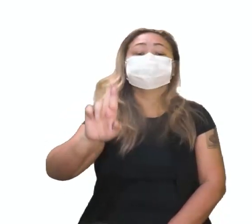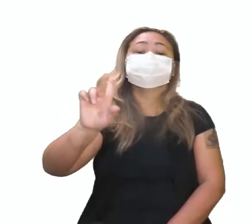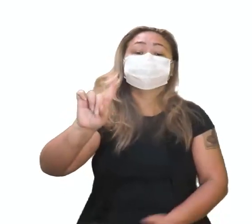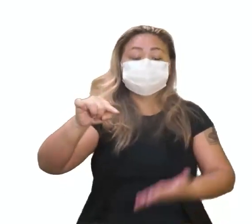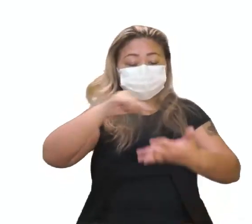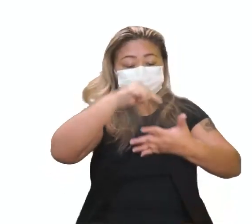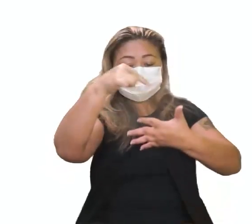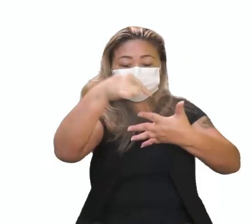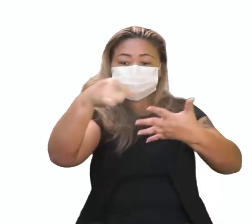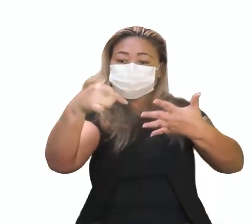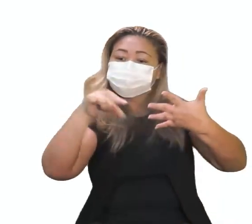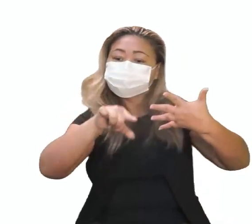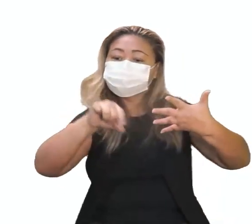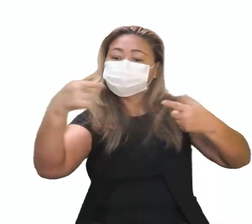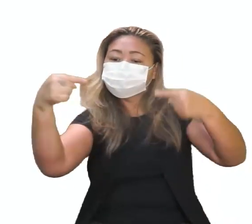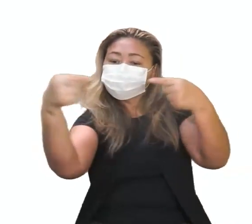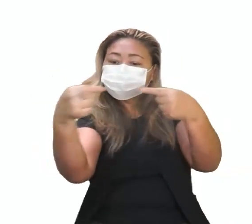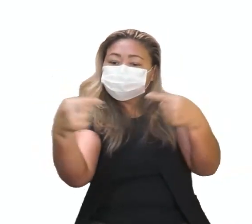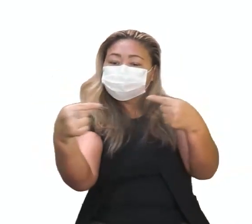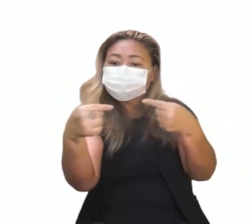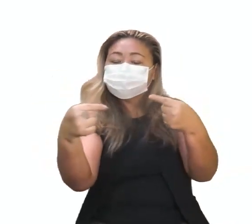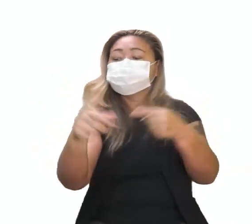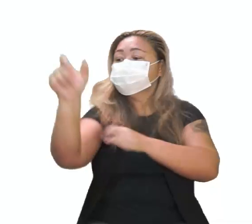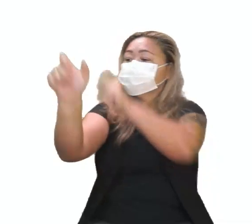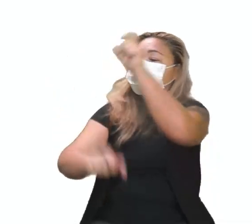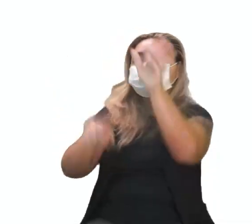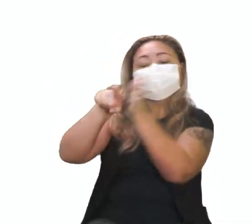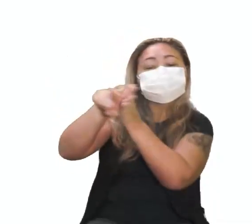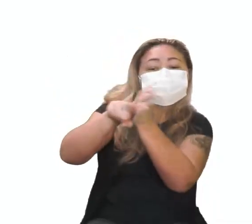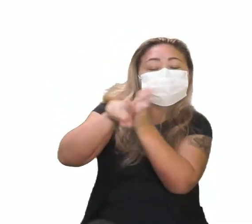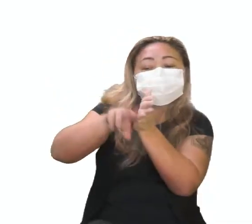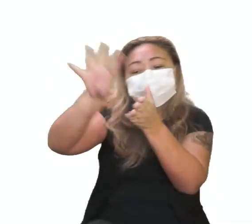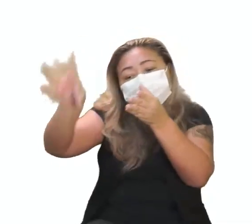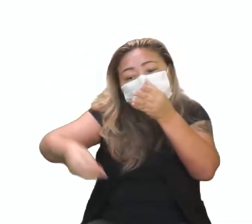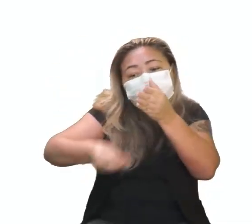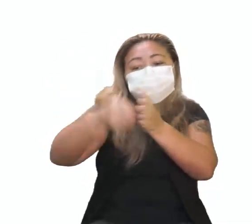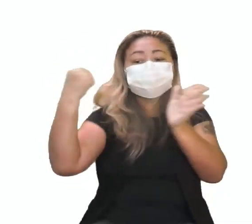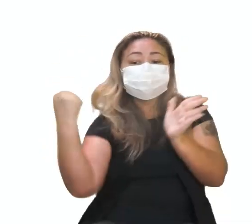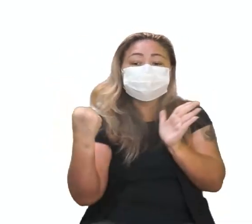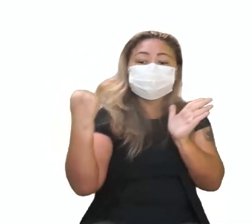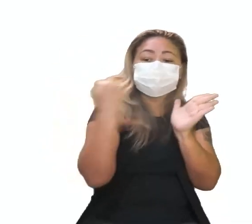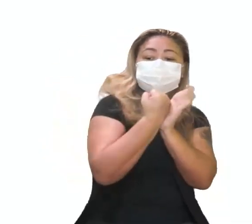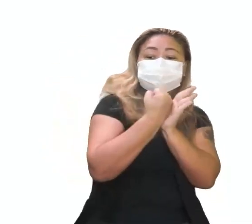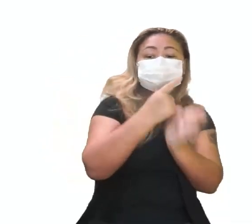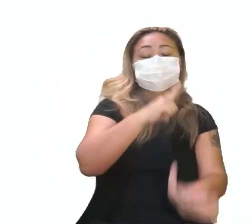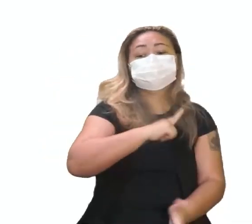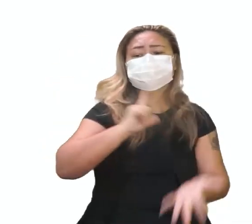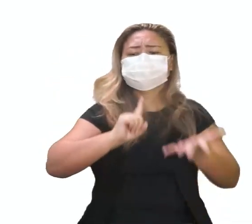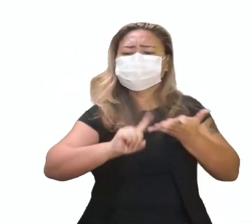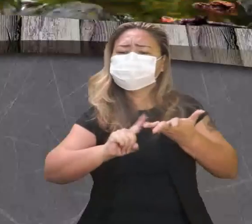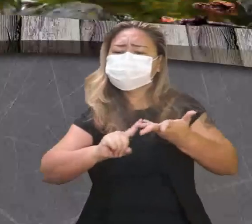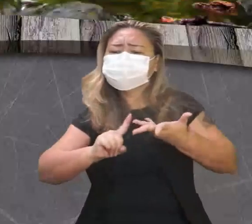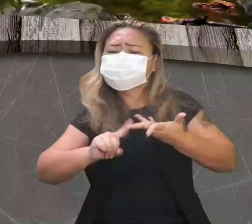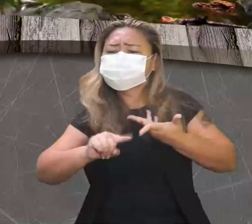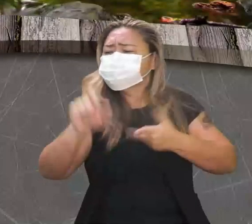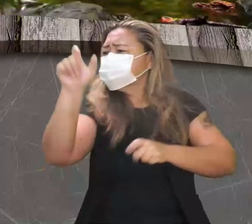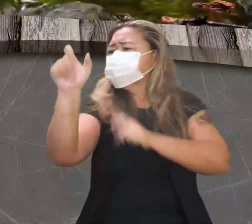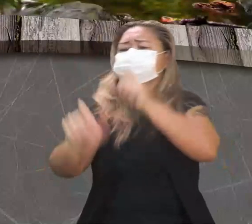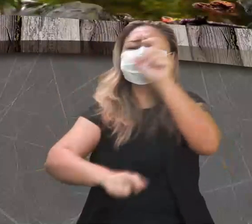que corresponde aos pesquisadores que contribuíram para este marco. Então, nós temos vários